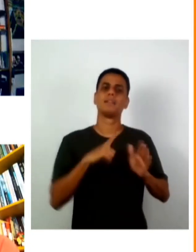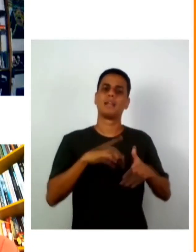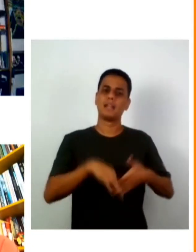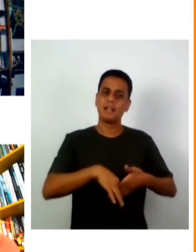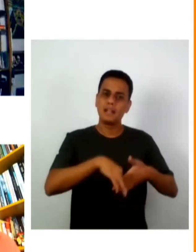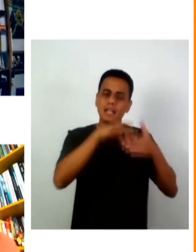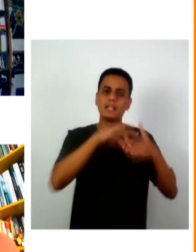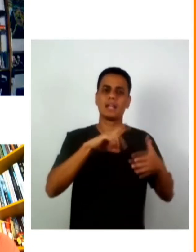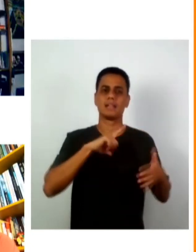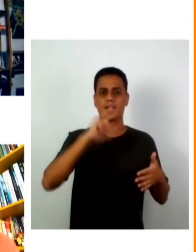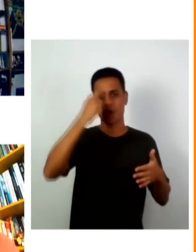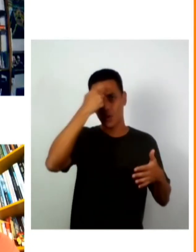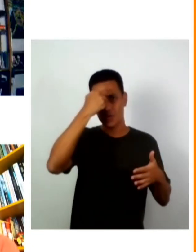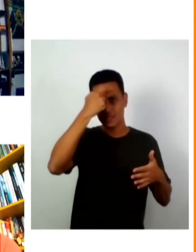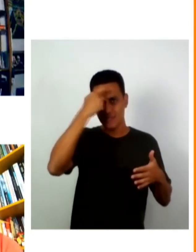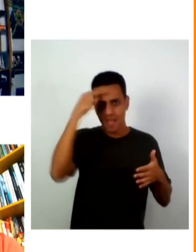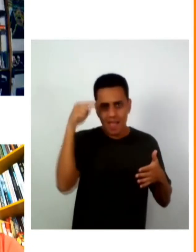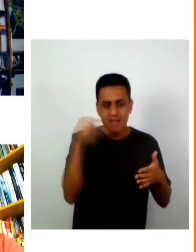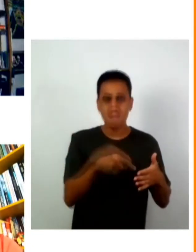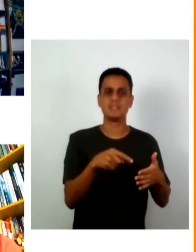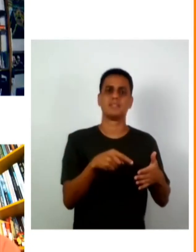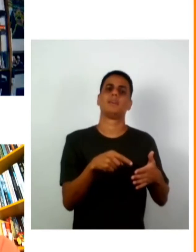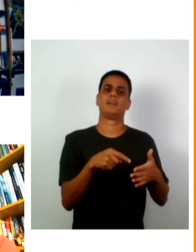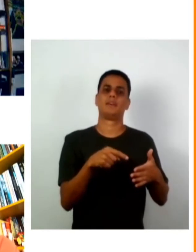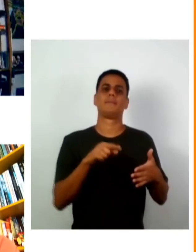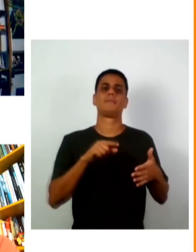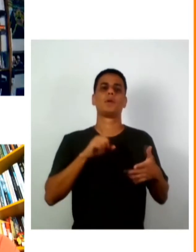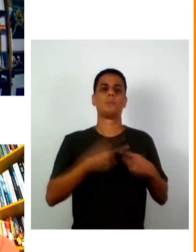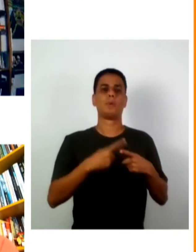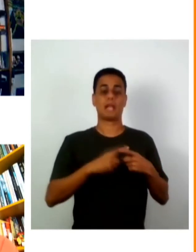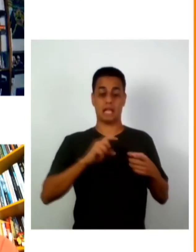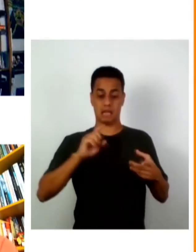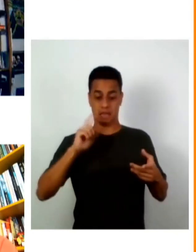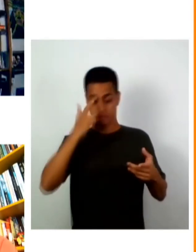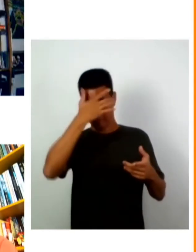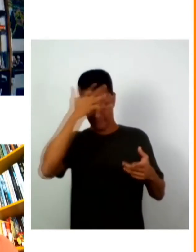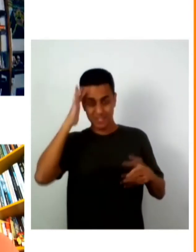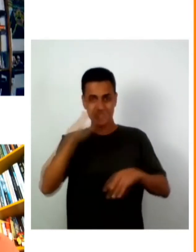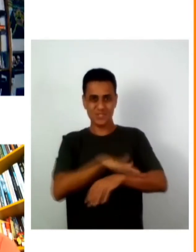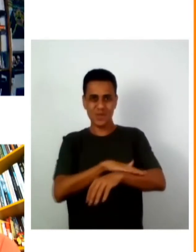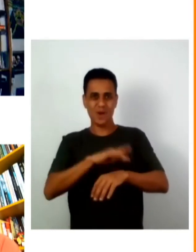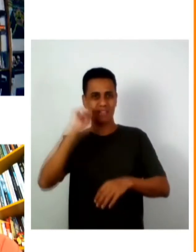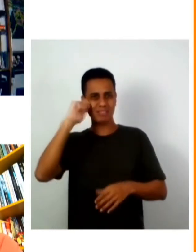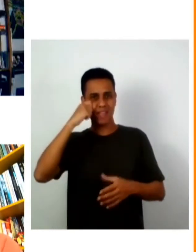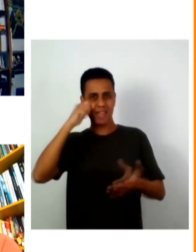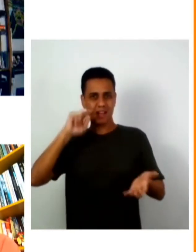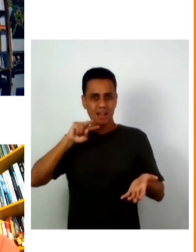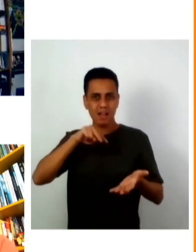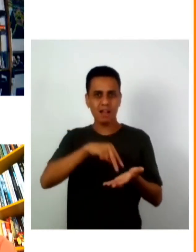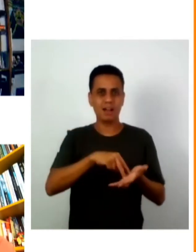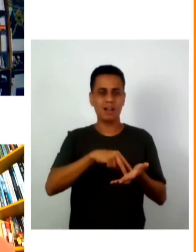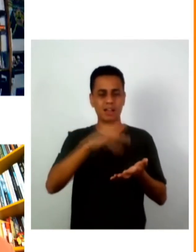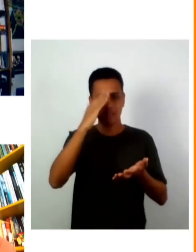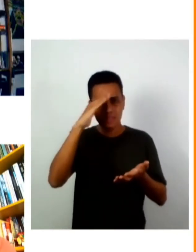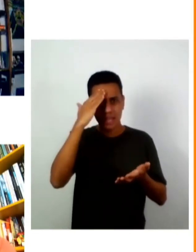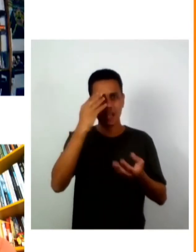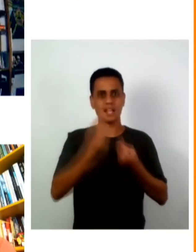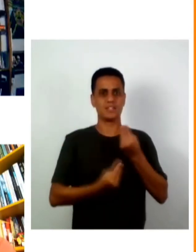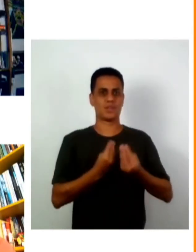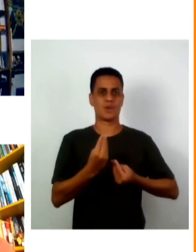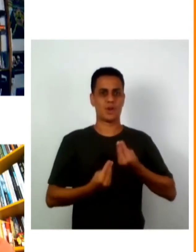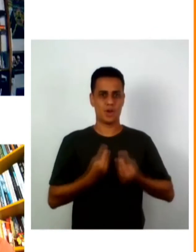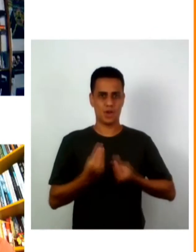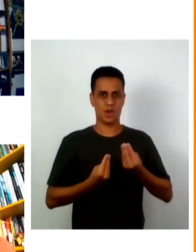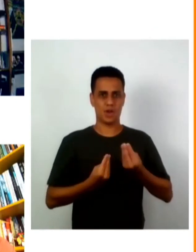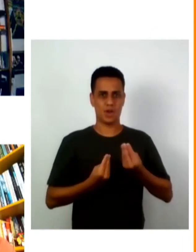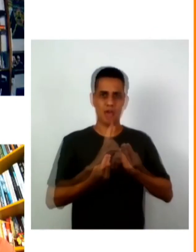agenda líderes com consciência porque você ser negro implica que você vai não